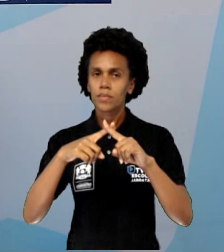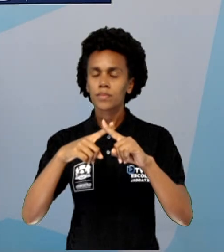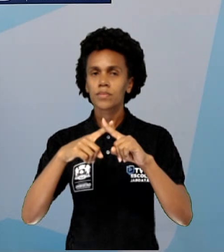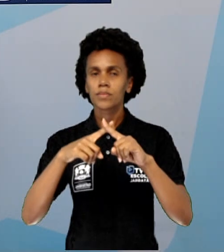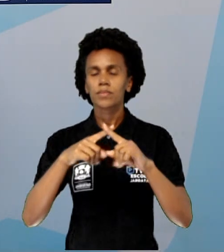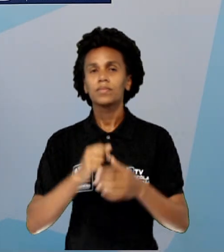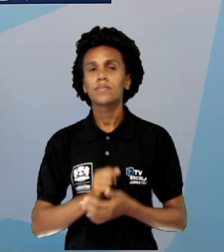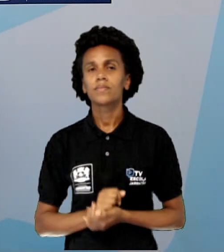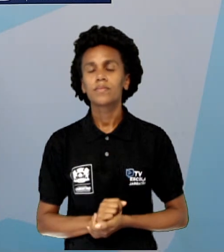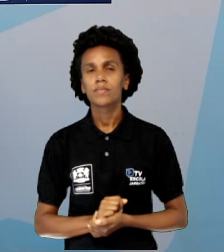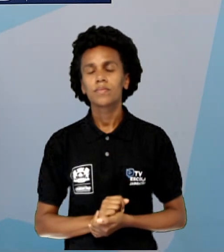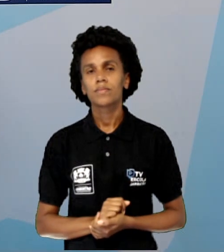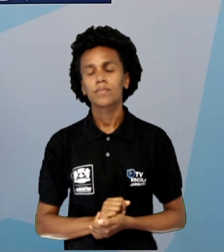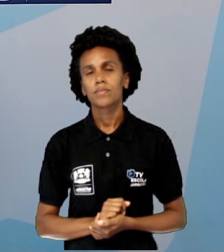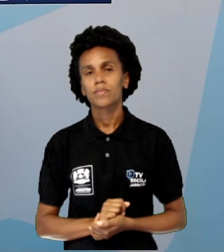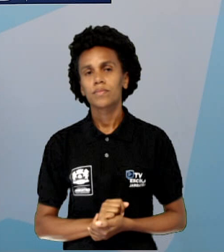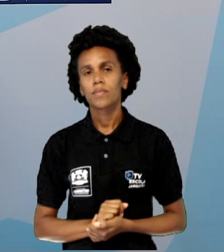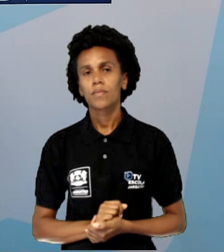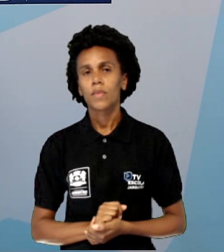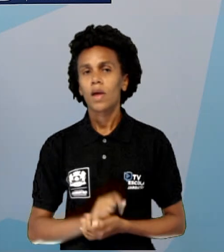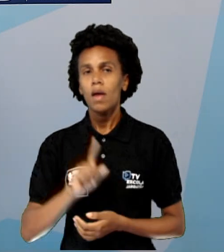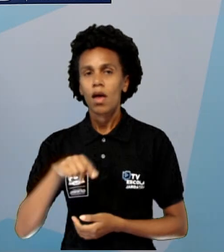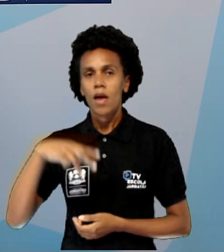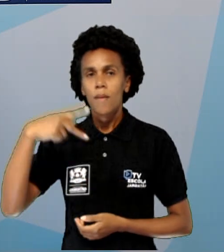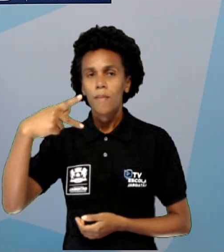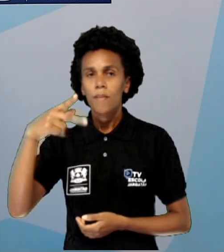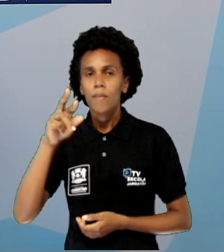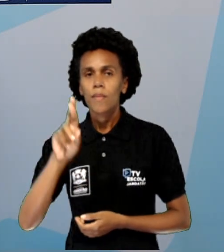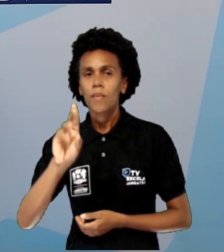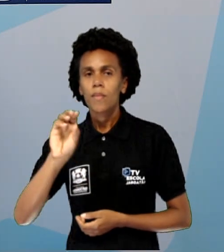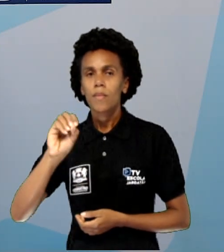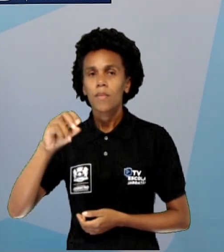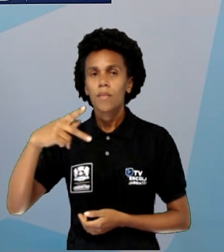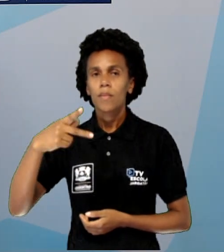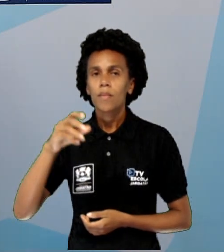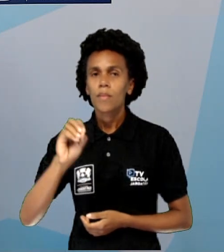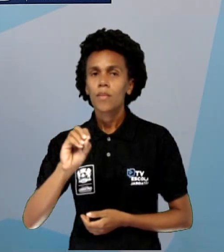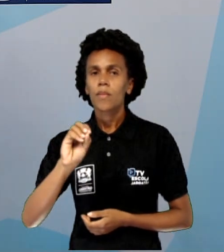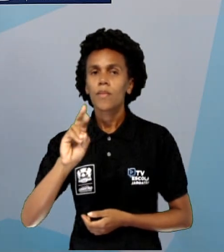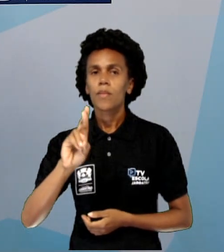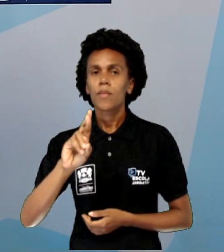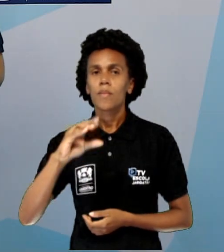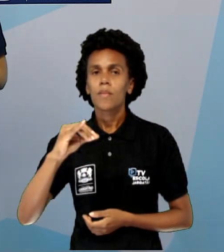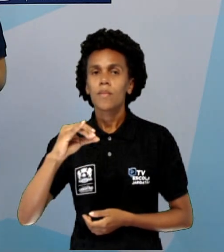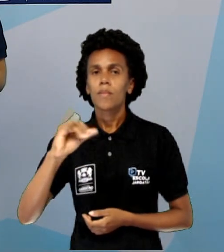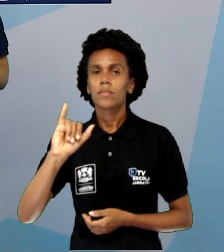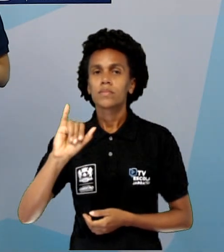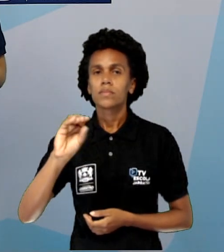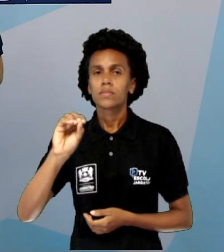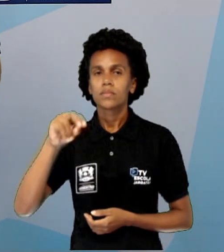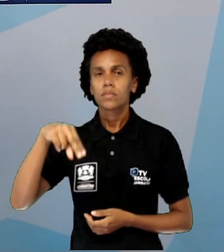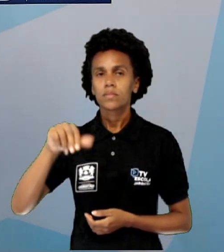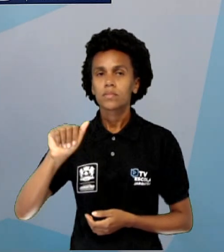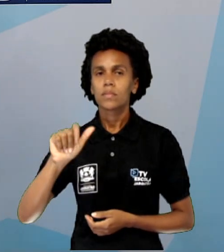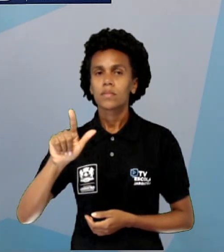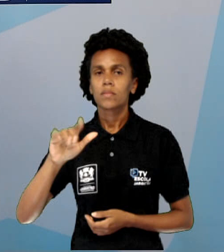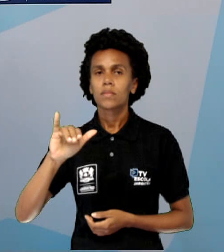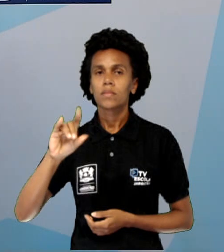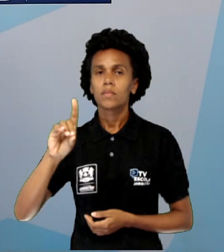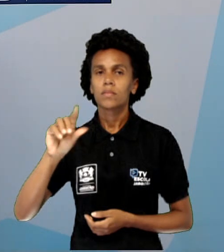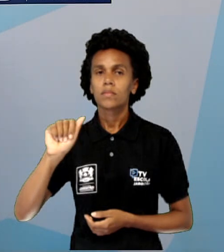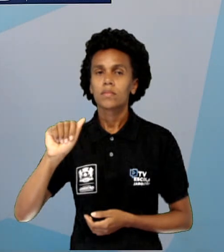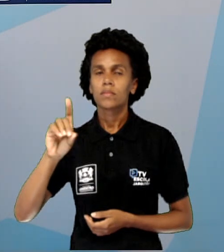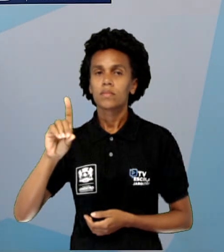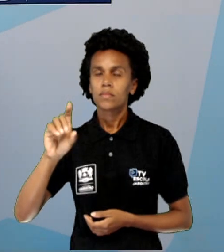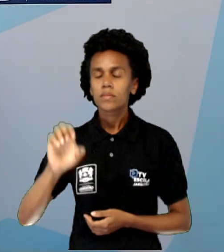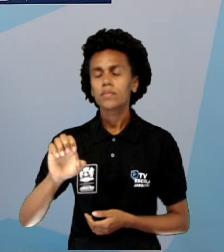proporcionalidade. Gente, todas essas informações que eu tô colocando aqui, a gente já usa no nosso dia a dia. Só que a gente não dá um nome, né? Não dá